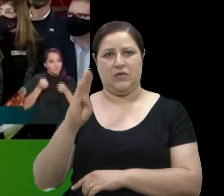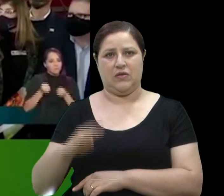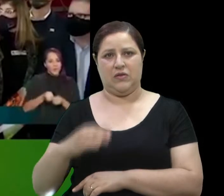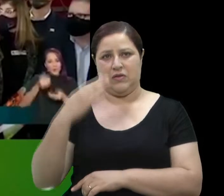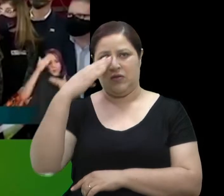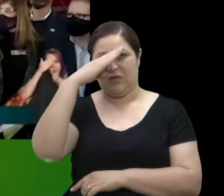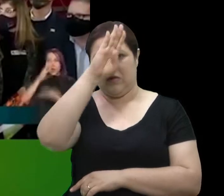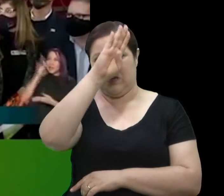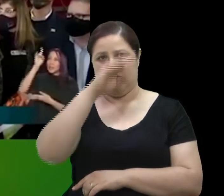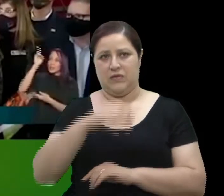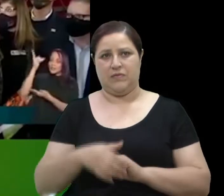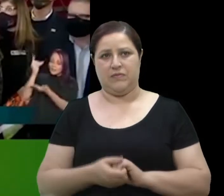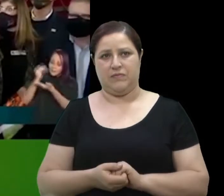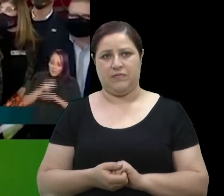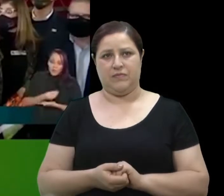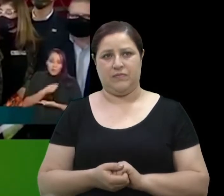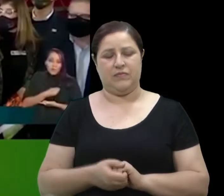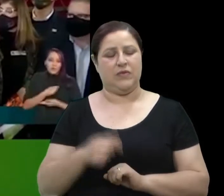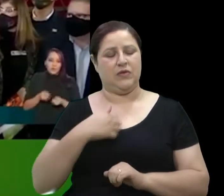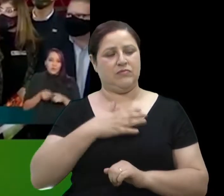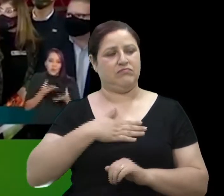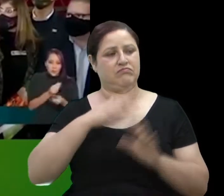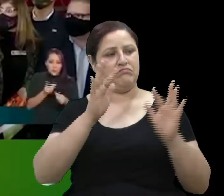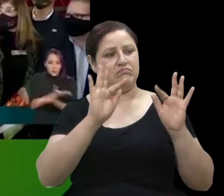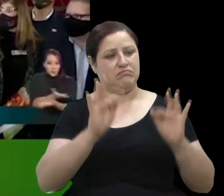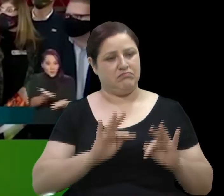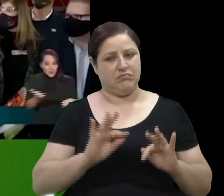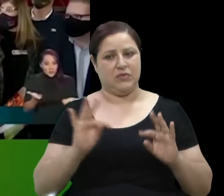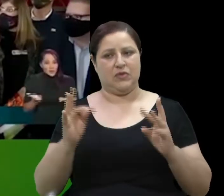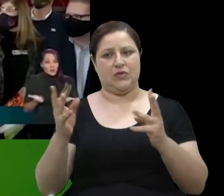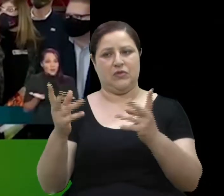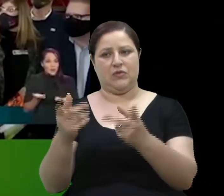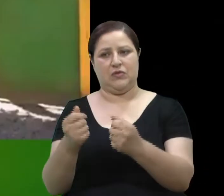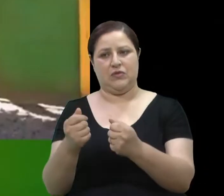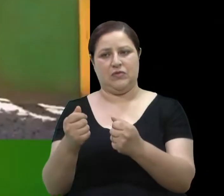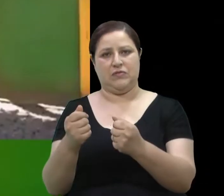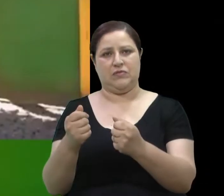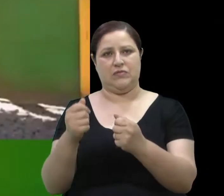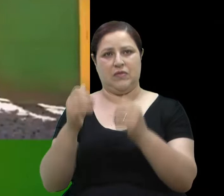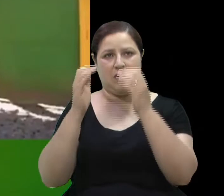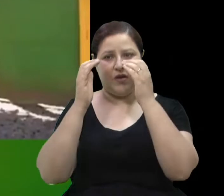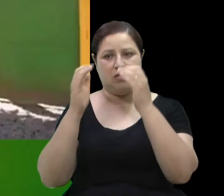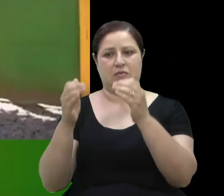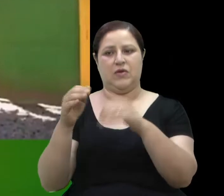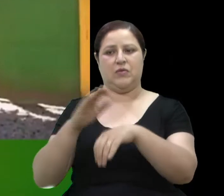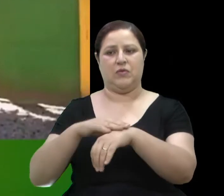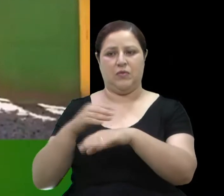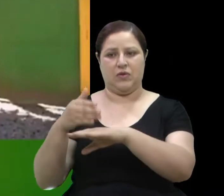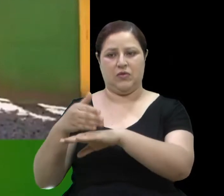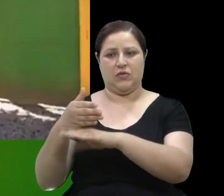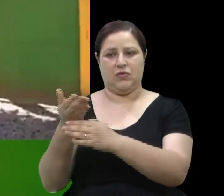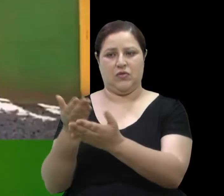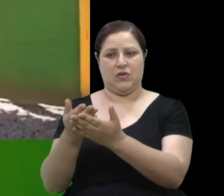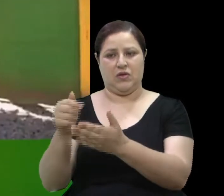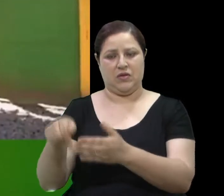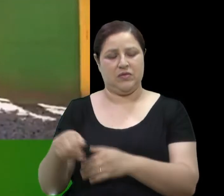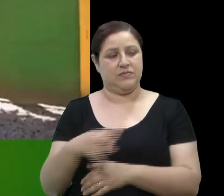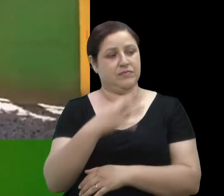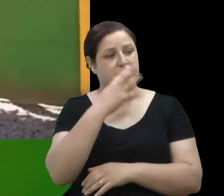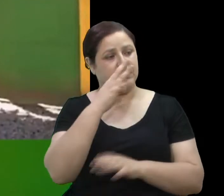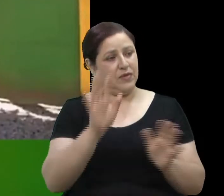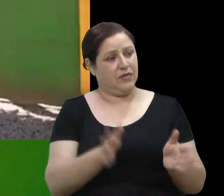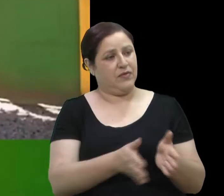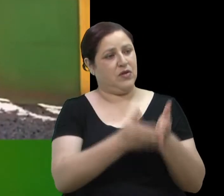Obrigado a Deus pela minha vida. E a muitos de vocês que honraram esse mandado para mim. Tem sido maravilhoso. Tem sido uma escola de bom